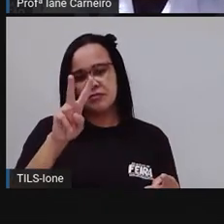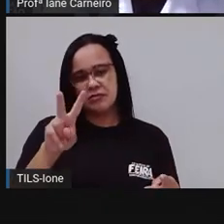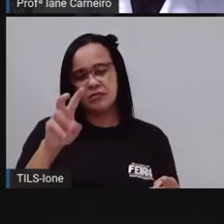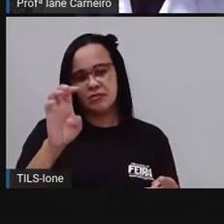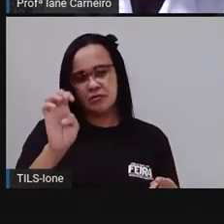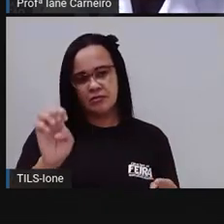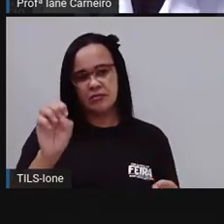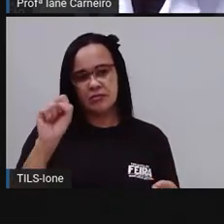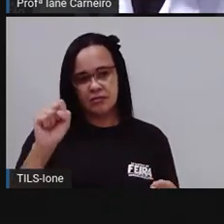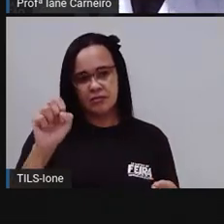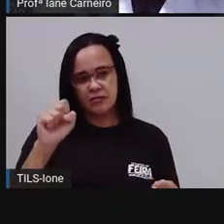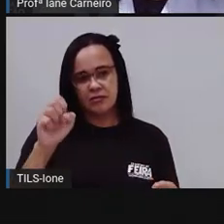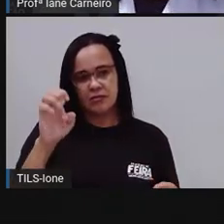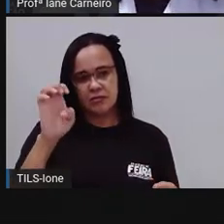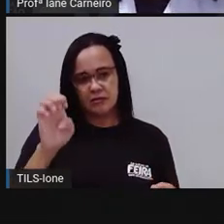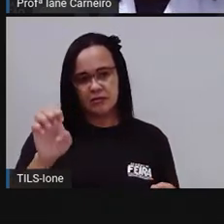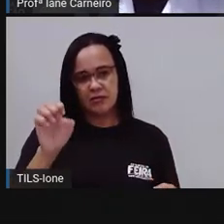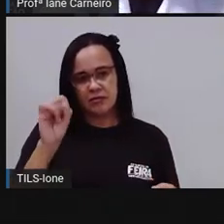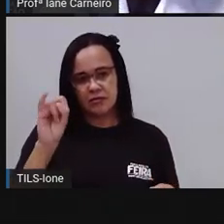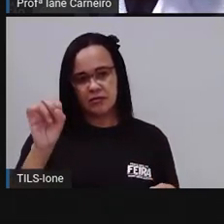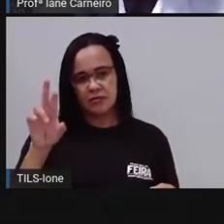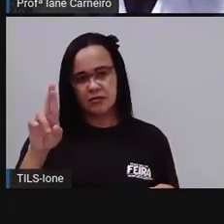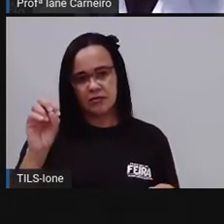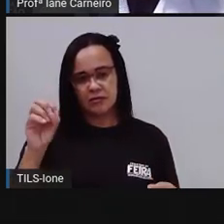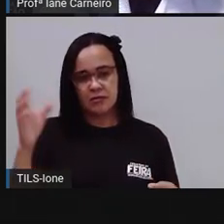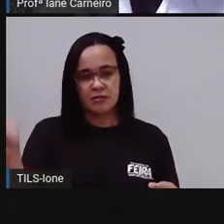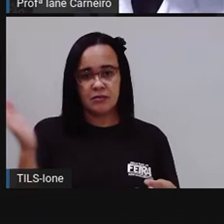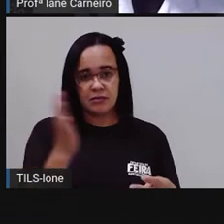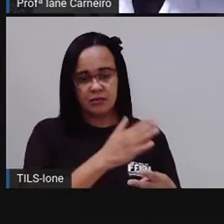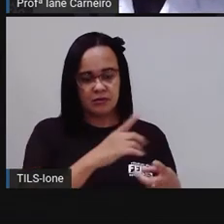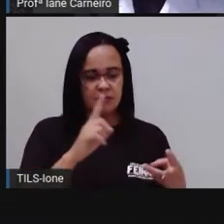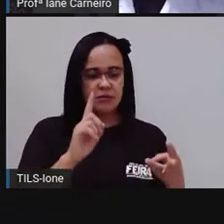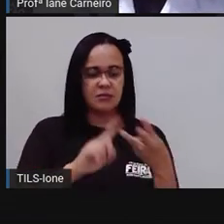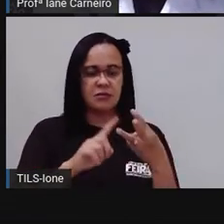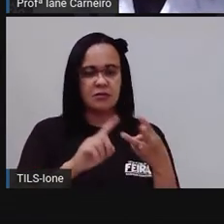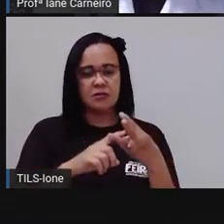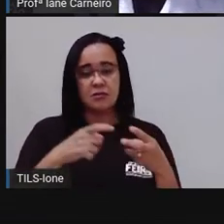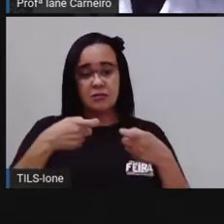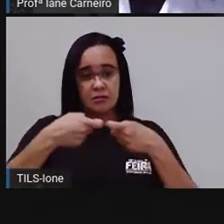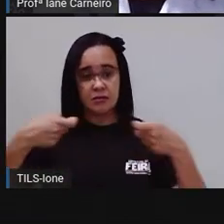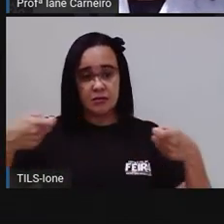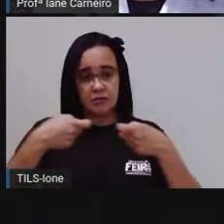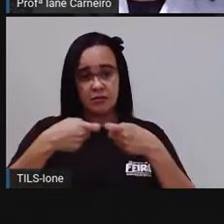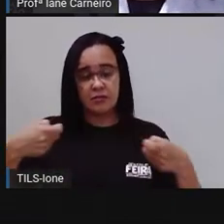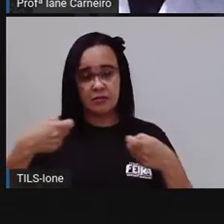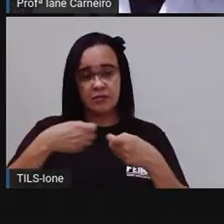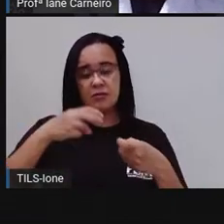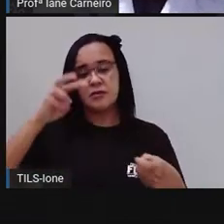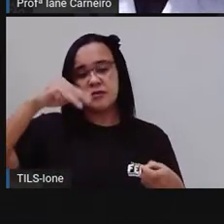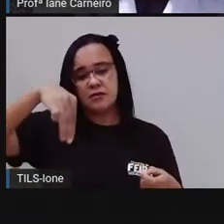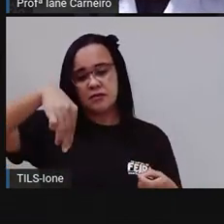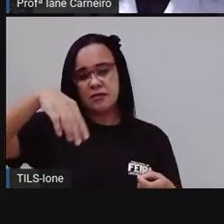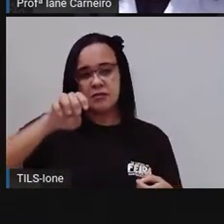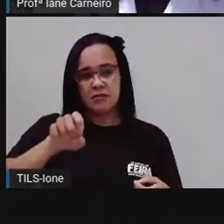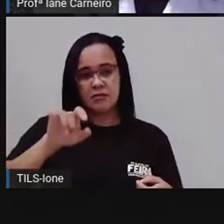travesseiro, meia, né? Meia, calcinha, ó,